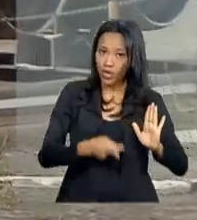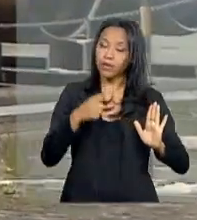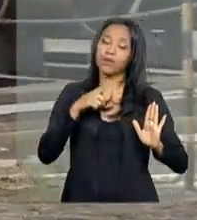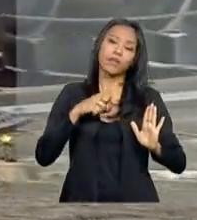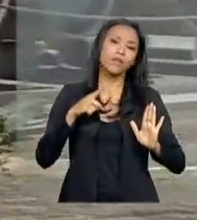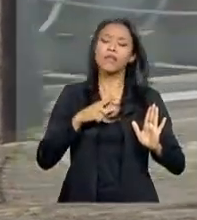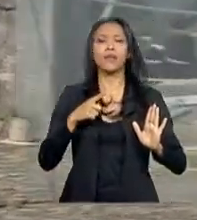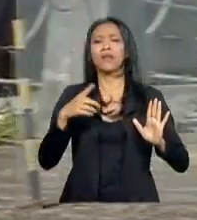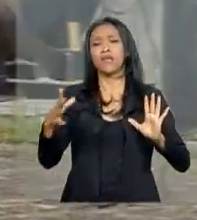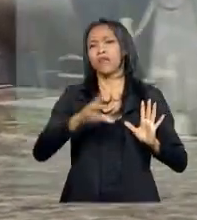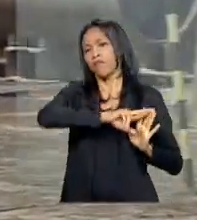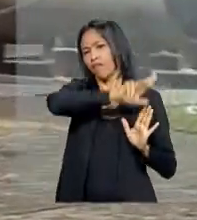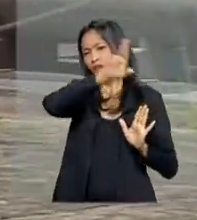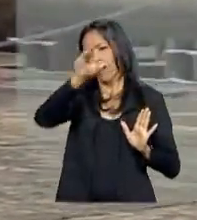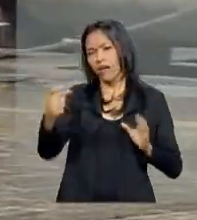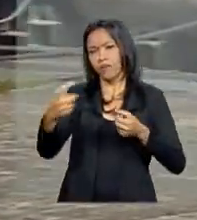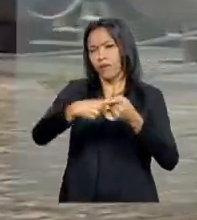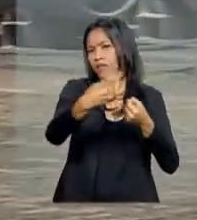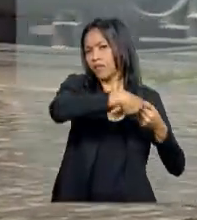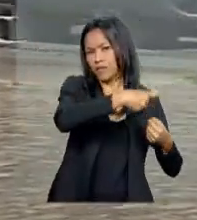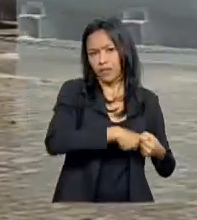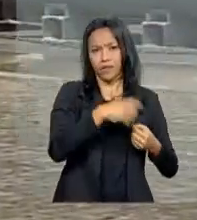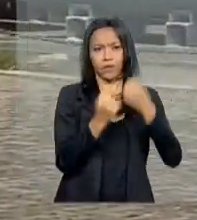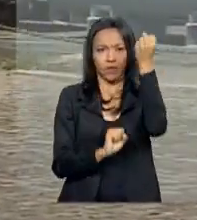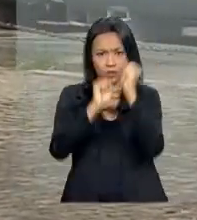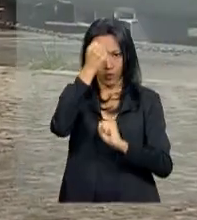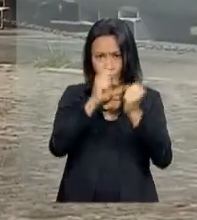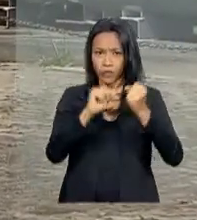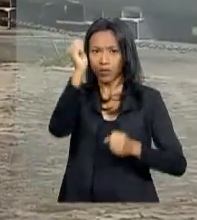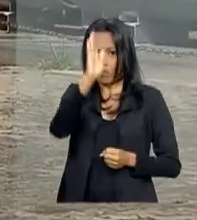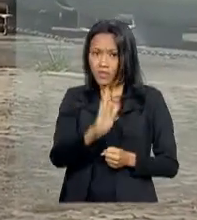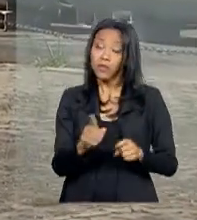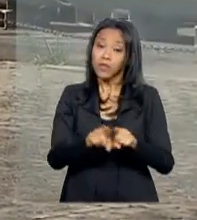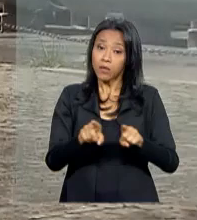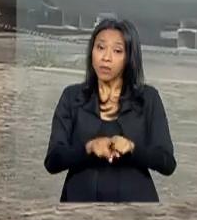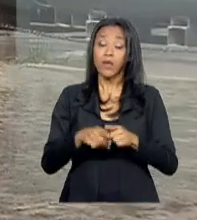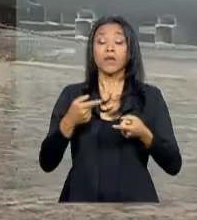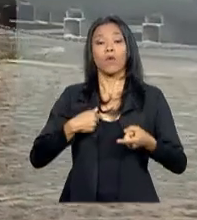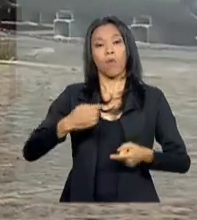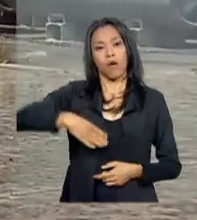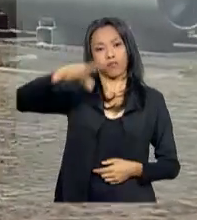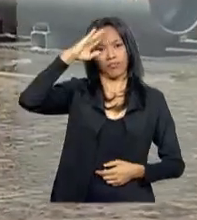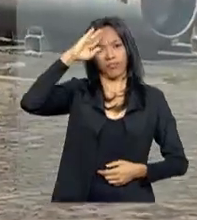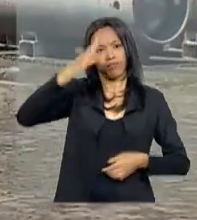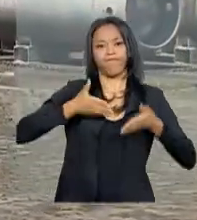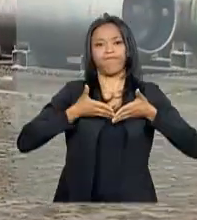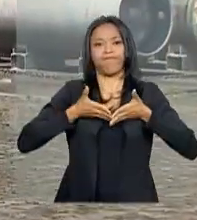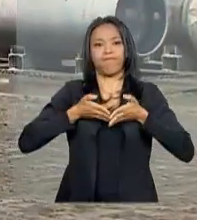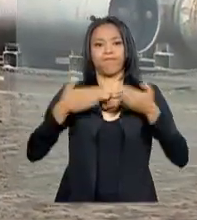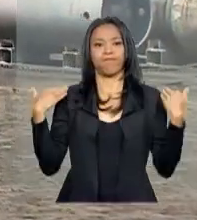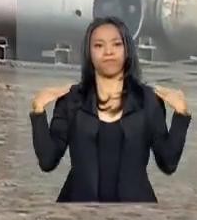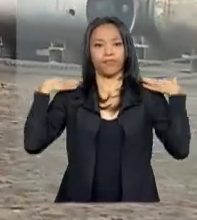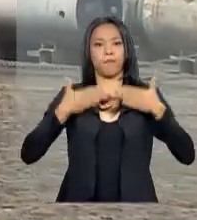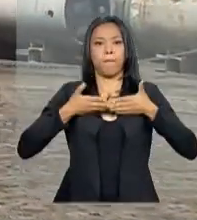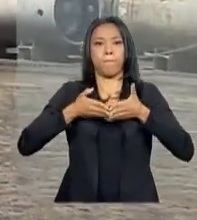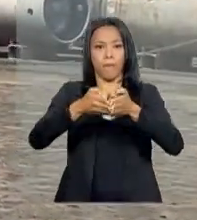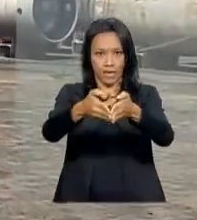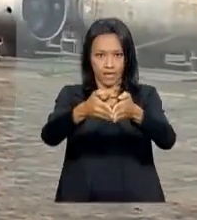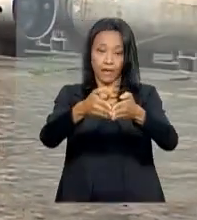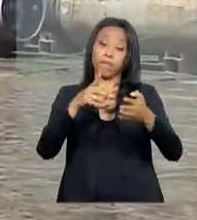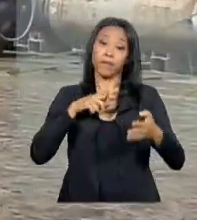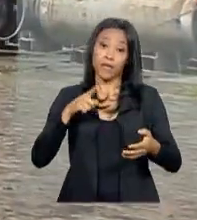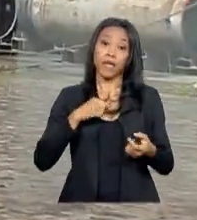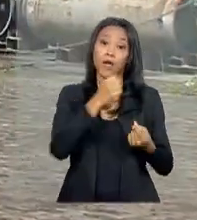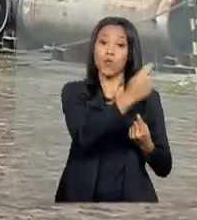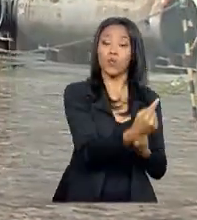indústrias nucleares do Brasil com a Marinha e que tem como objetivo tornar o país capaz de atender plenamente as usinas Angra